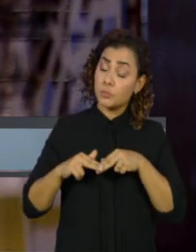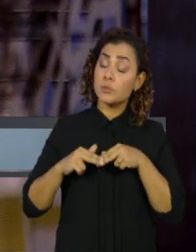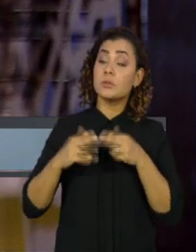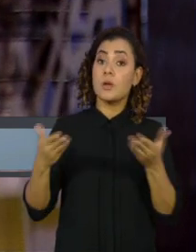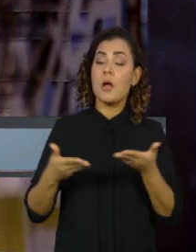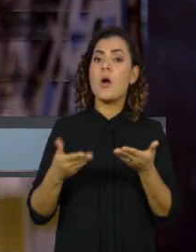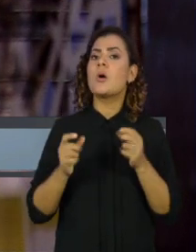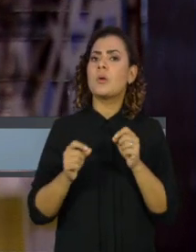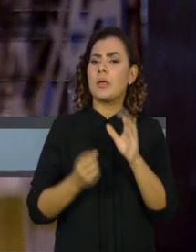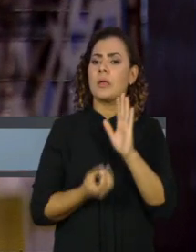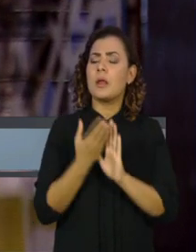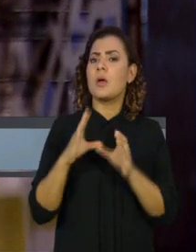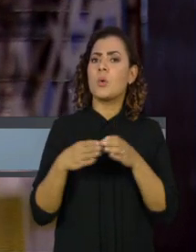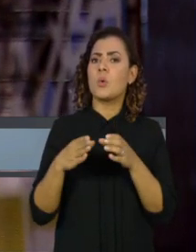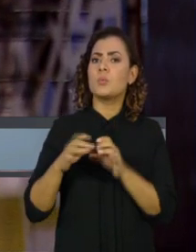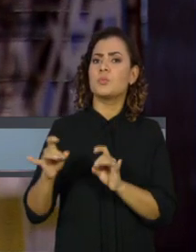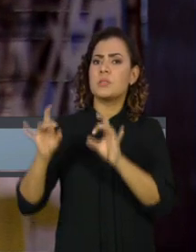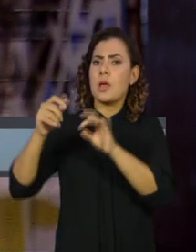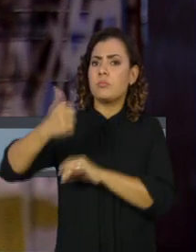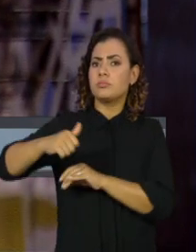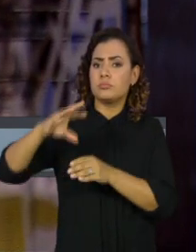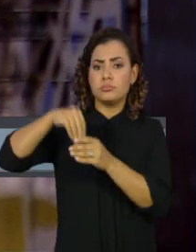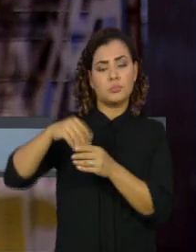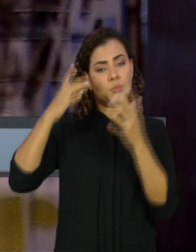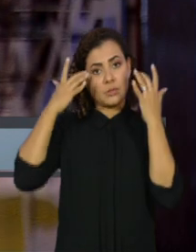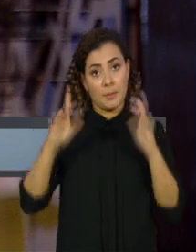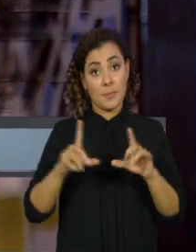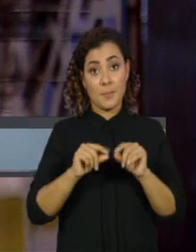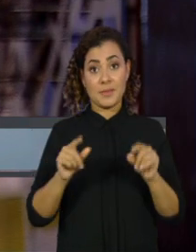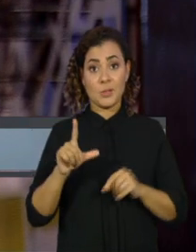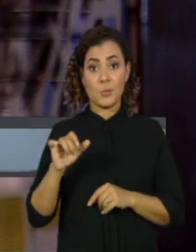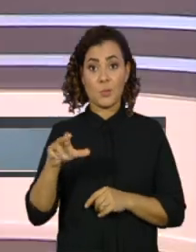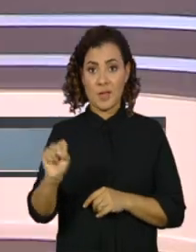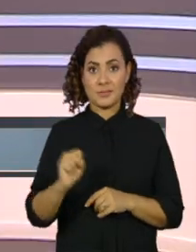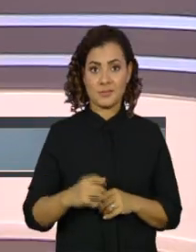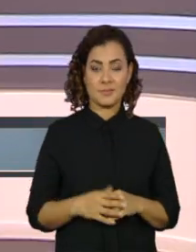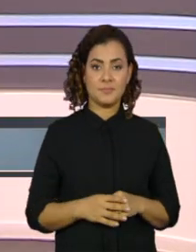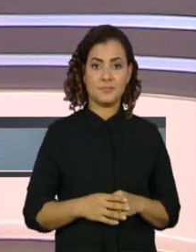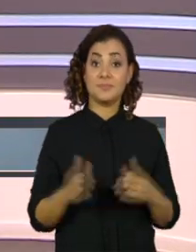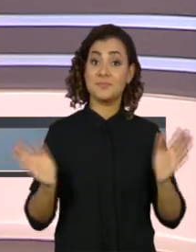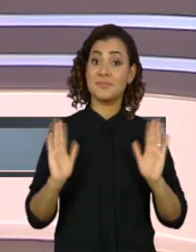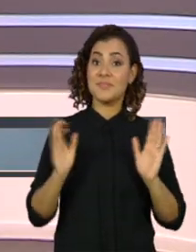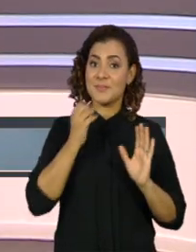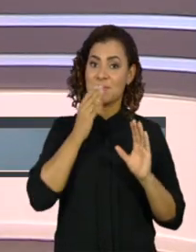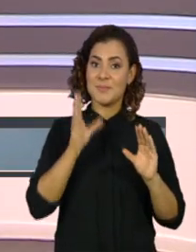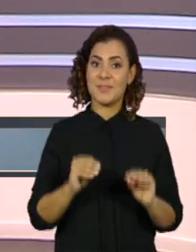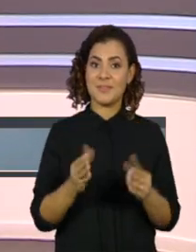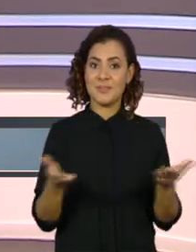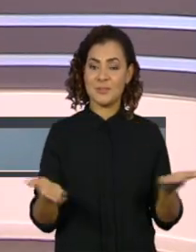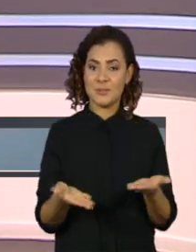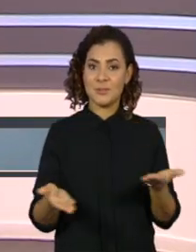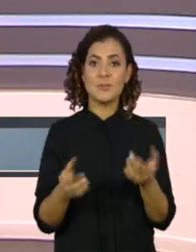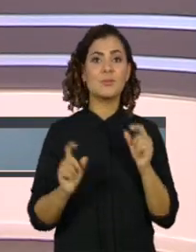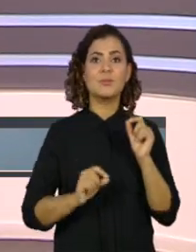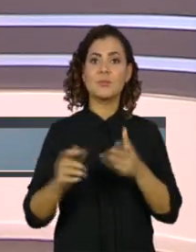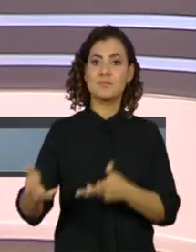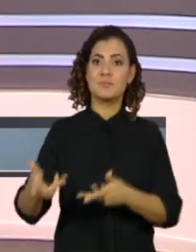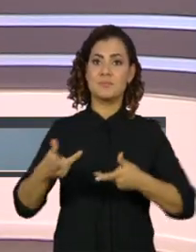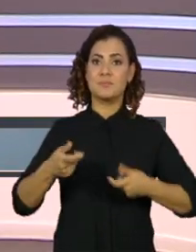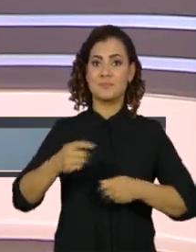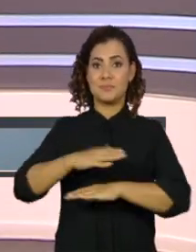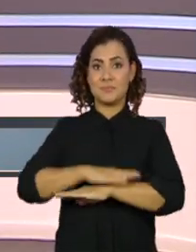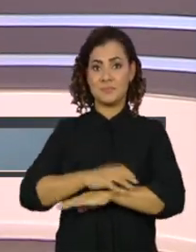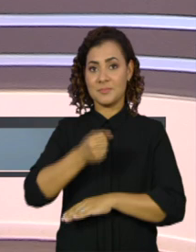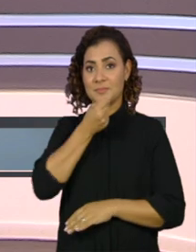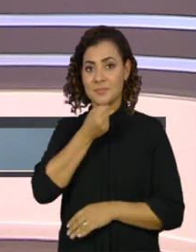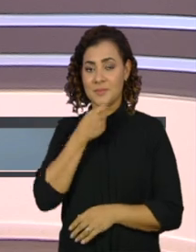para a criação da comissão especial aqui na casa. De Brasília, Lucas Scherer. Olá, boa noite. Hoje vamos receber na bancada